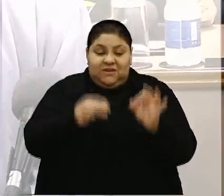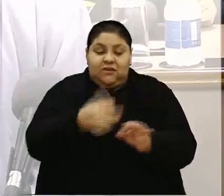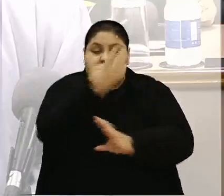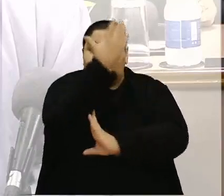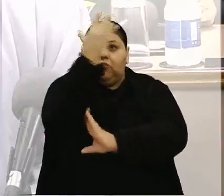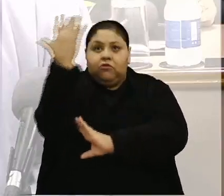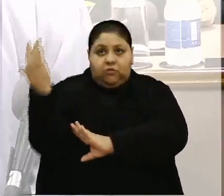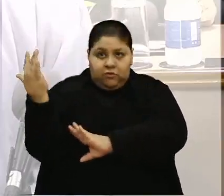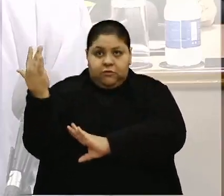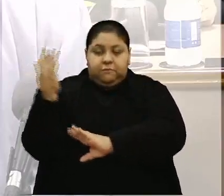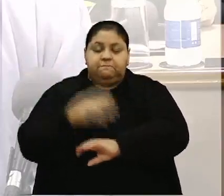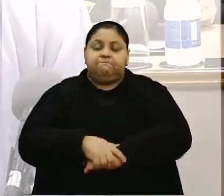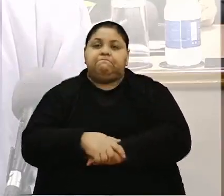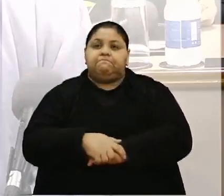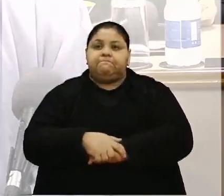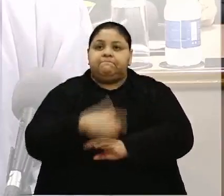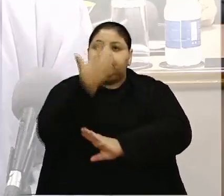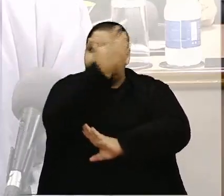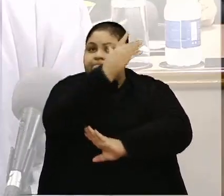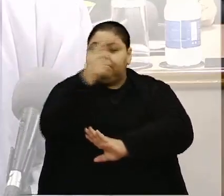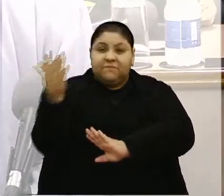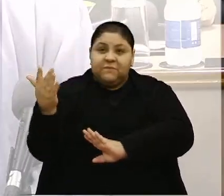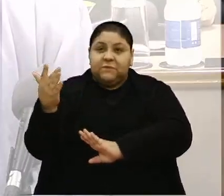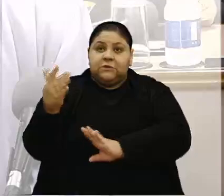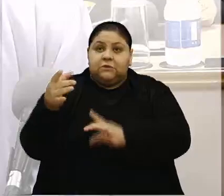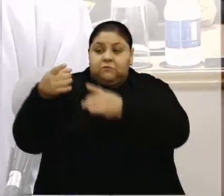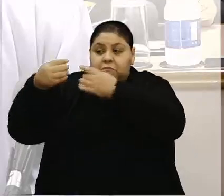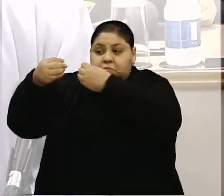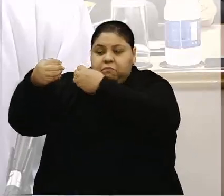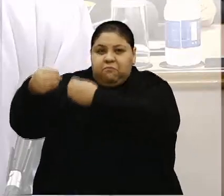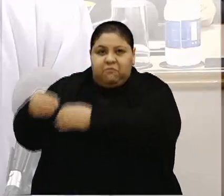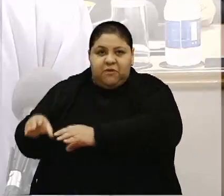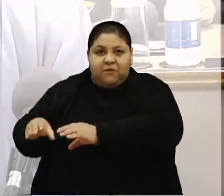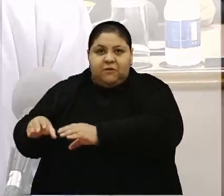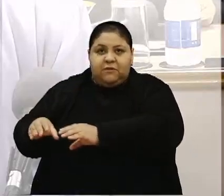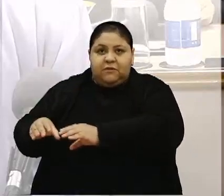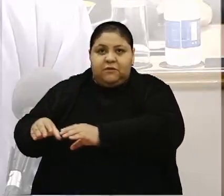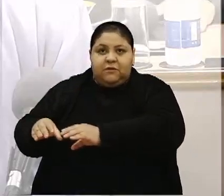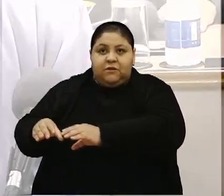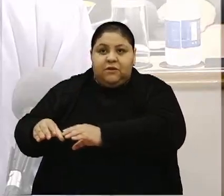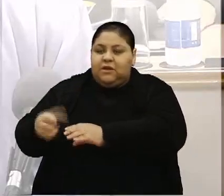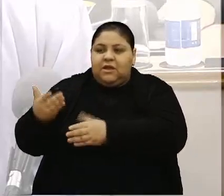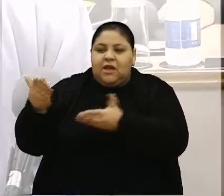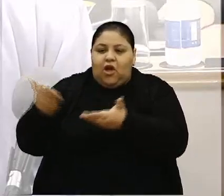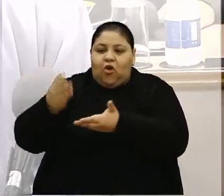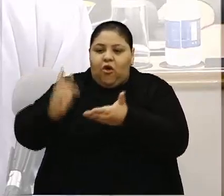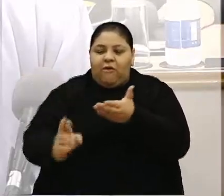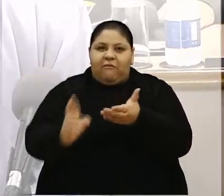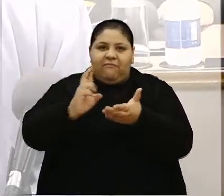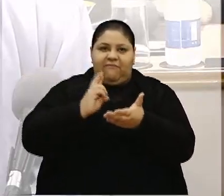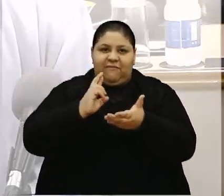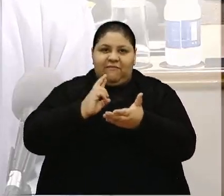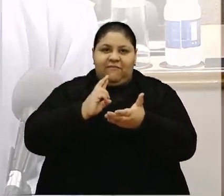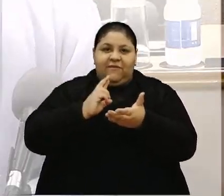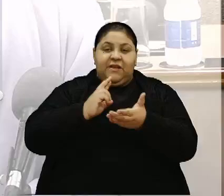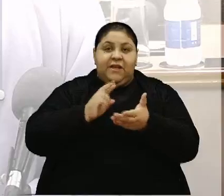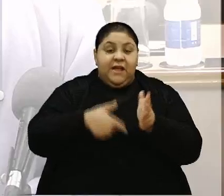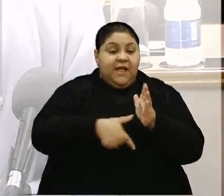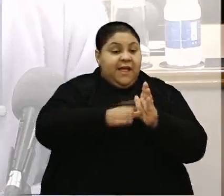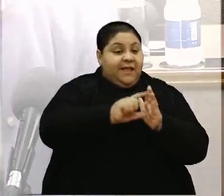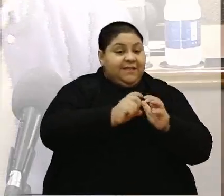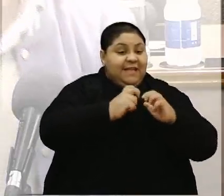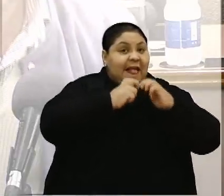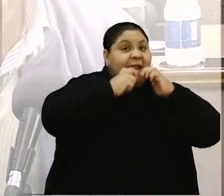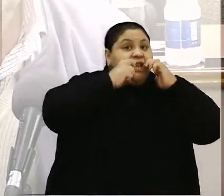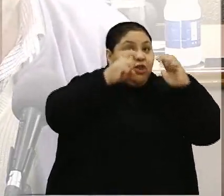O meio ambiente está sendo atacado e ele está dando uma resposta. Num primeiro momento, ele deu um grito e, por